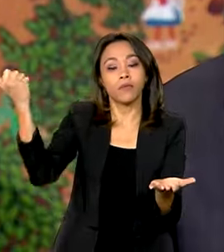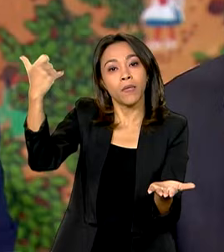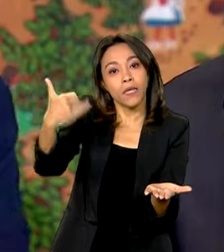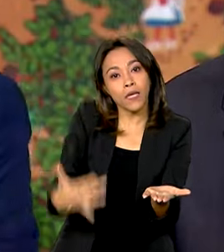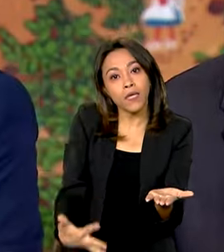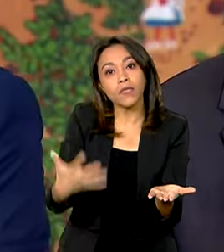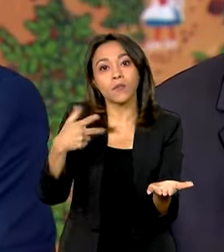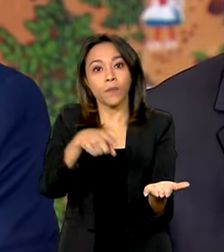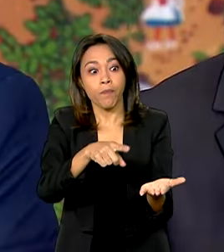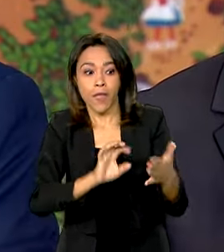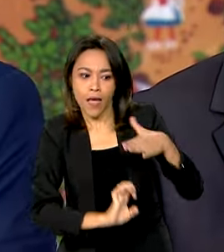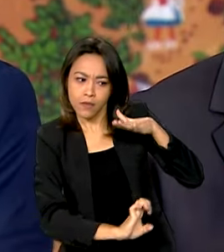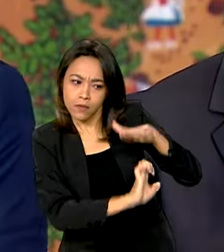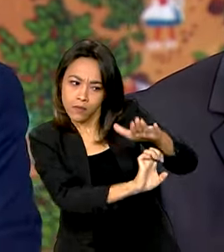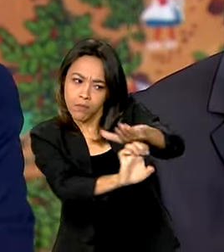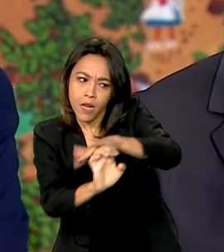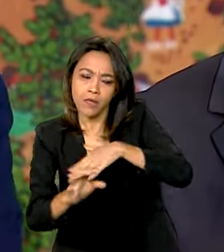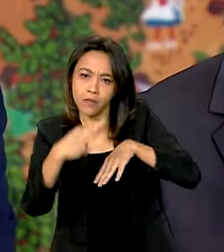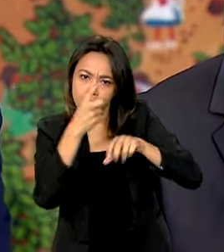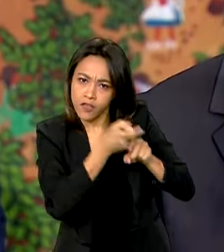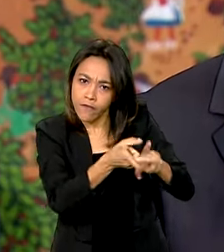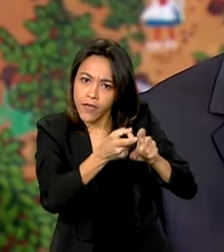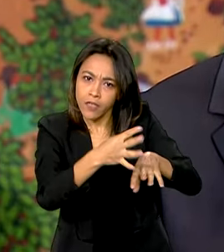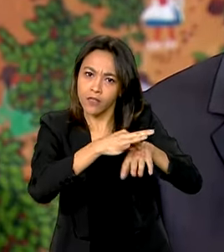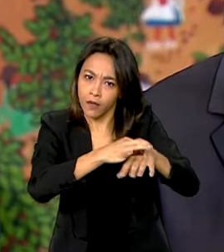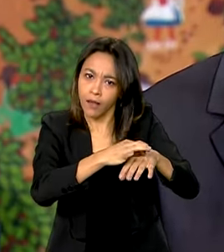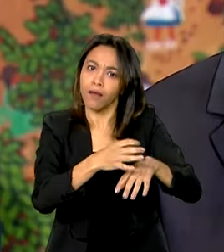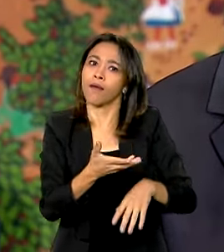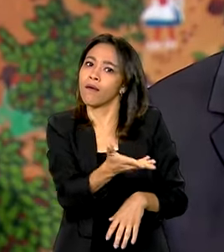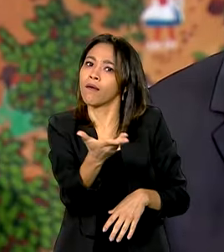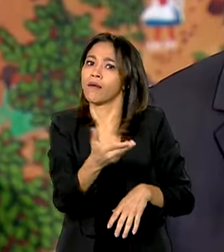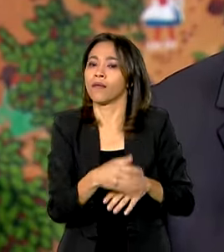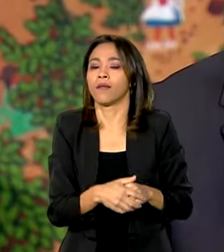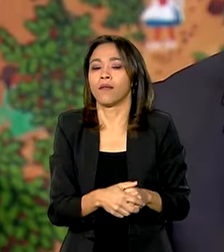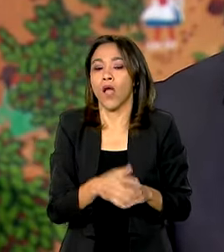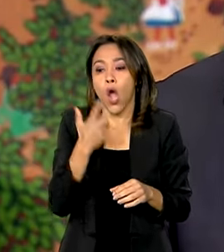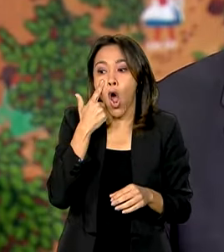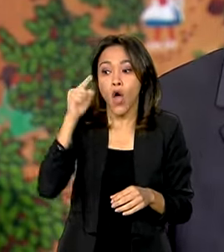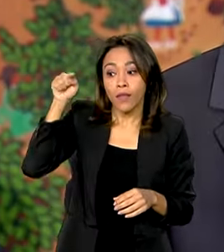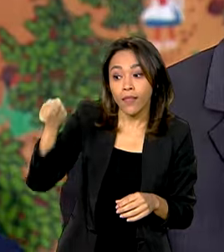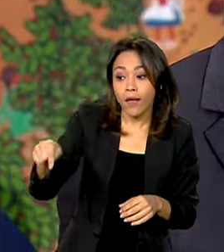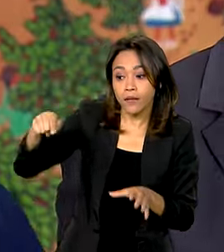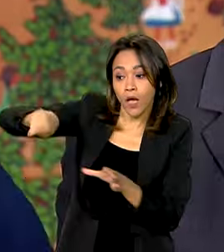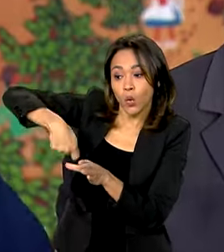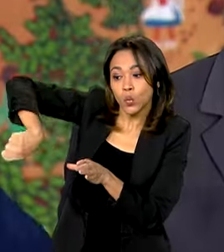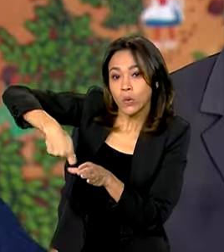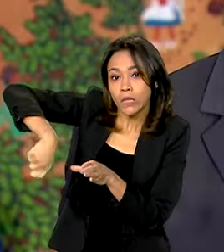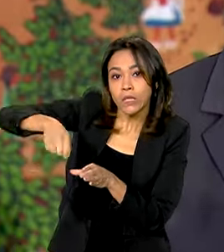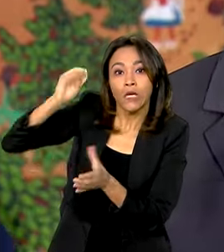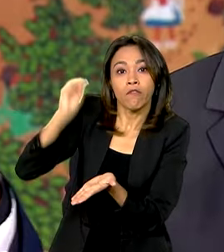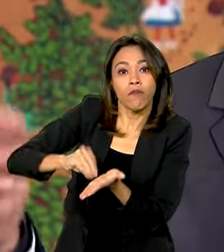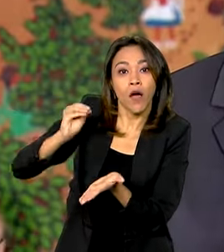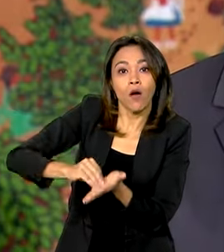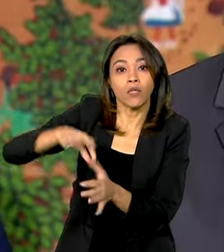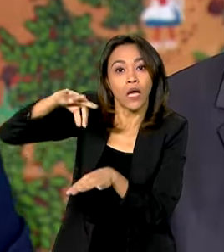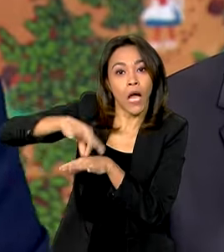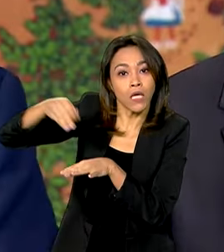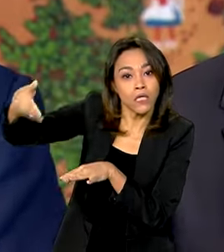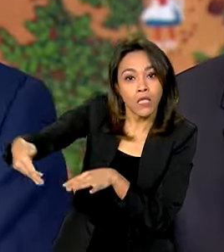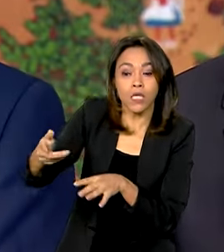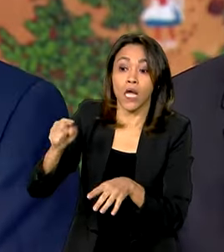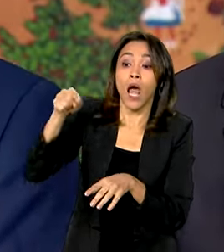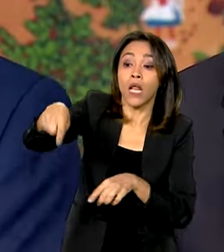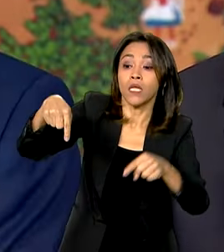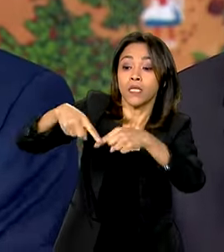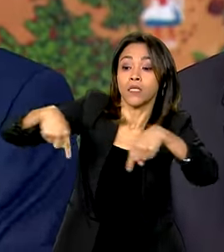logísticos que eles já têm e aí aonde levar. A gente vai mostrar, nesta cozinha precisa tanto, neste cadastro precisa tanto e é